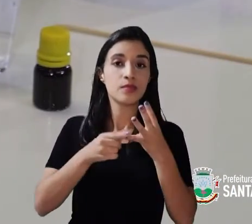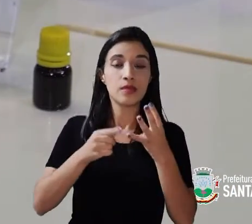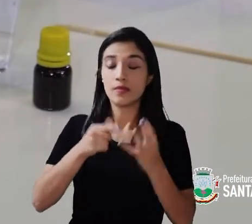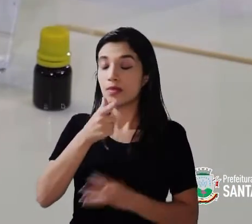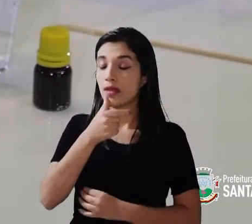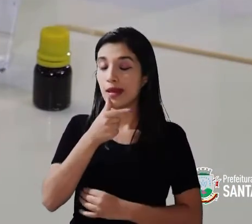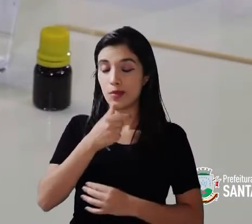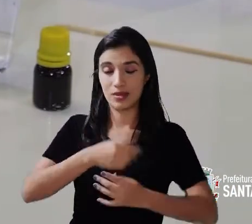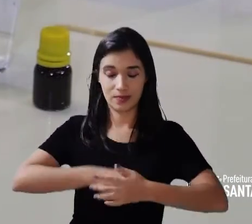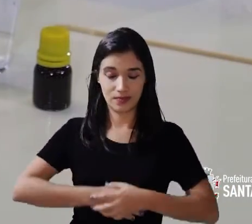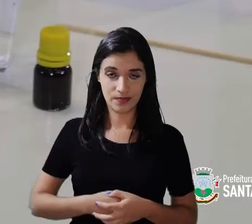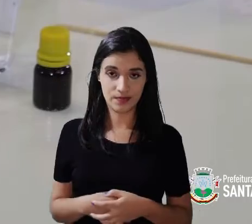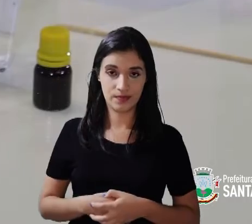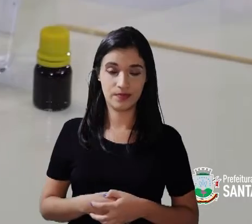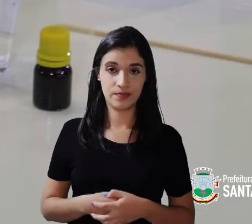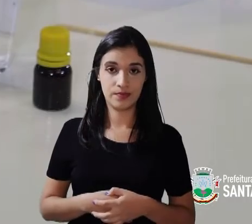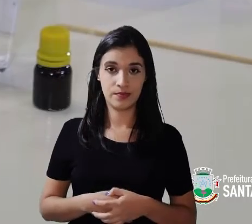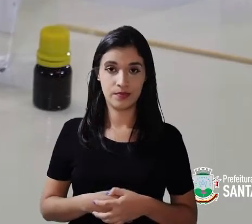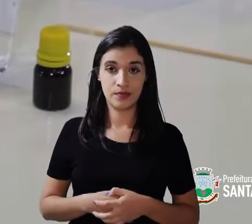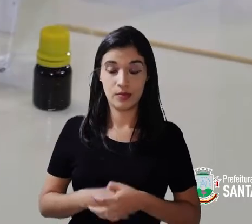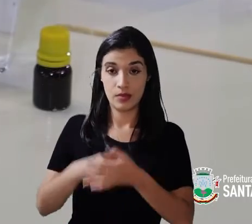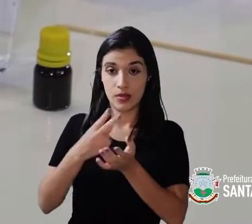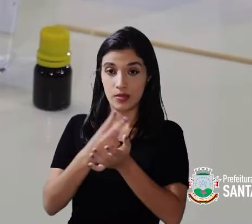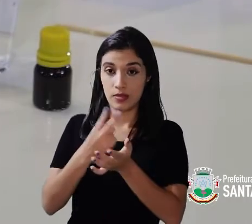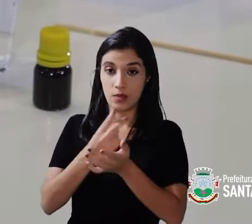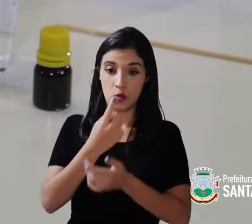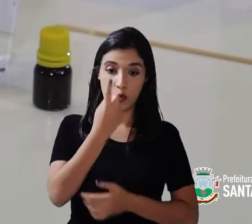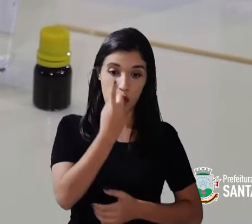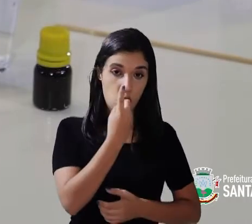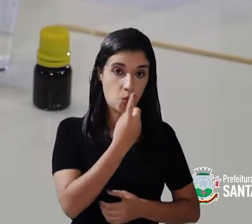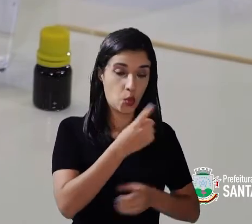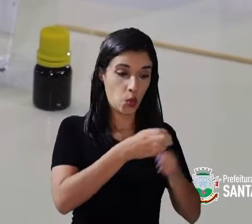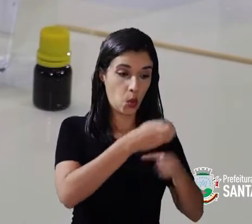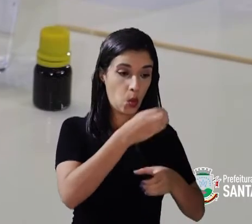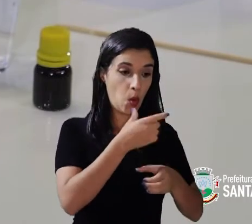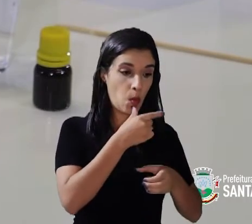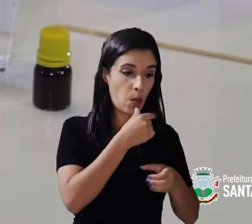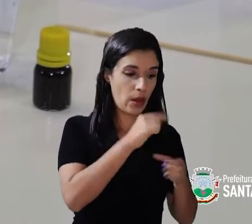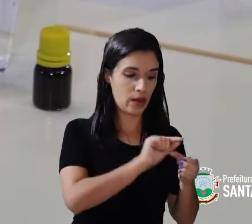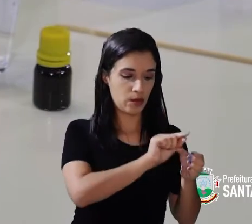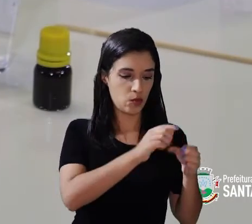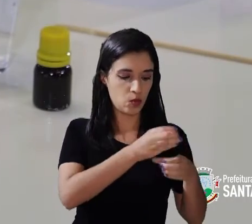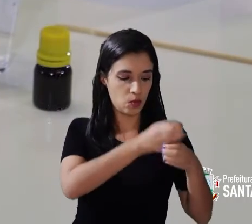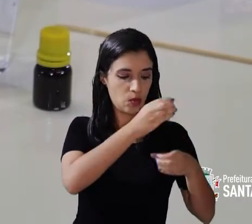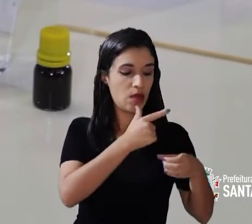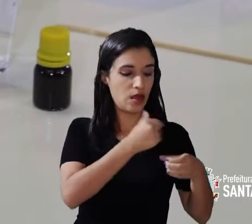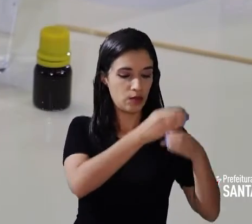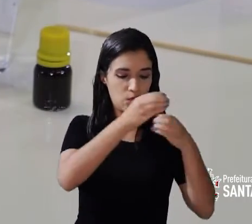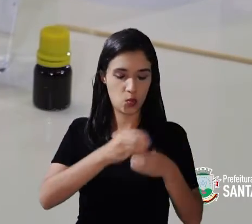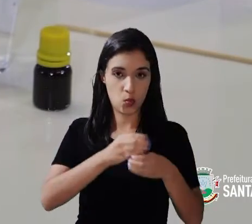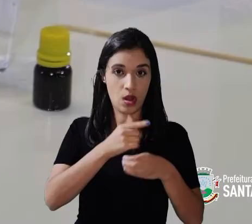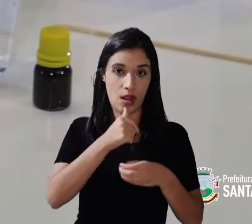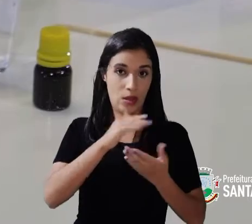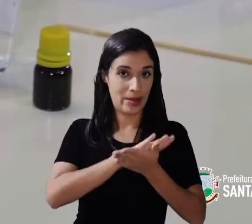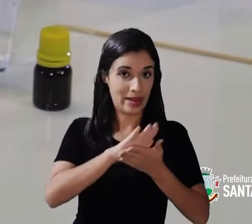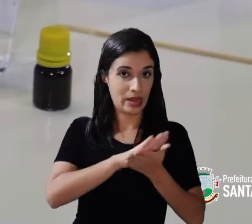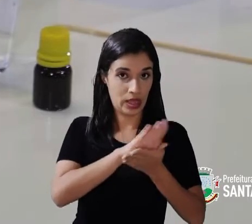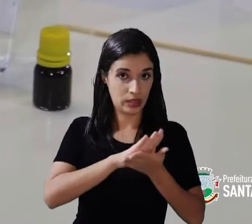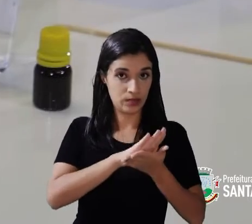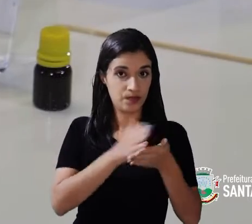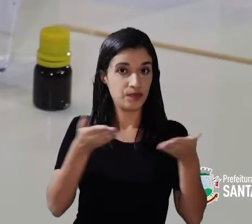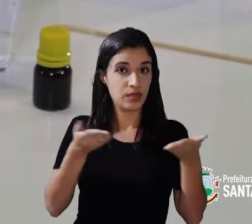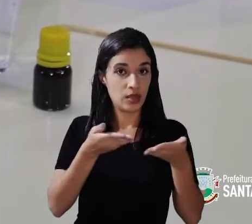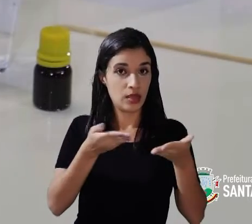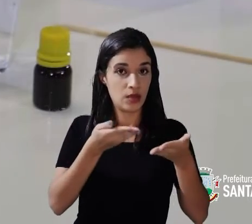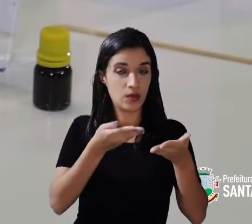e água. É sempre um copo com água e um copo sem água. Então agora